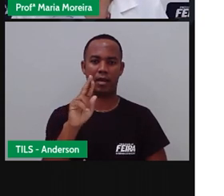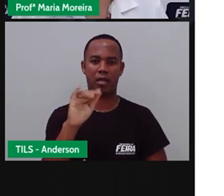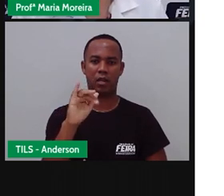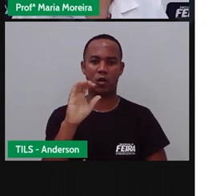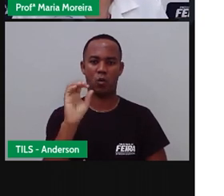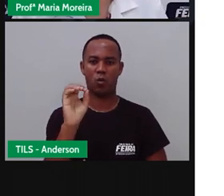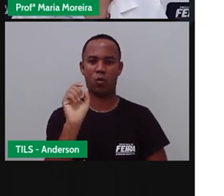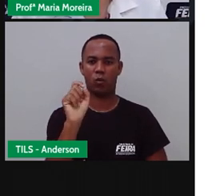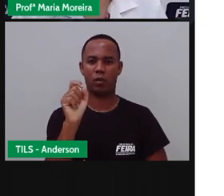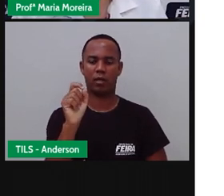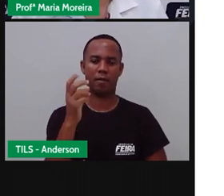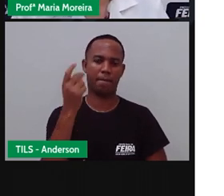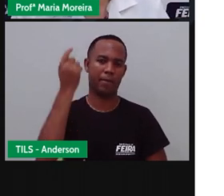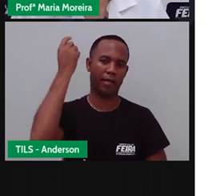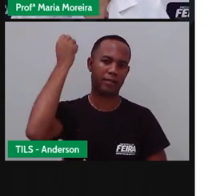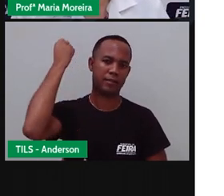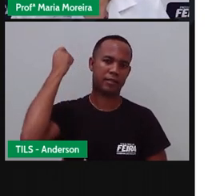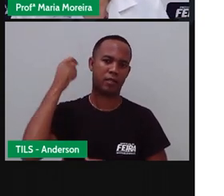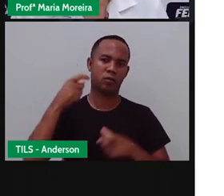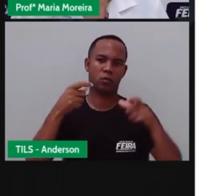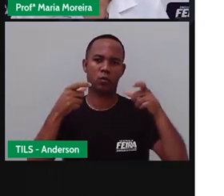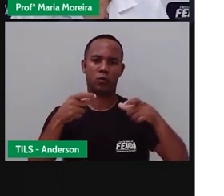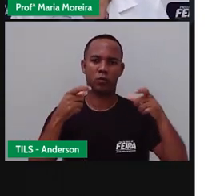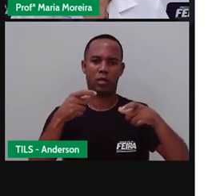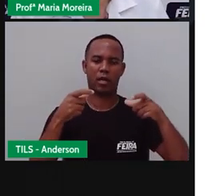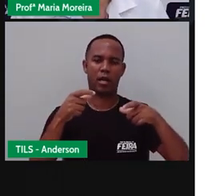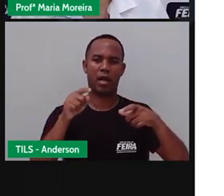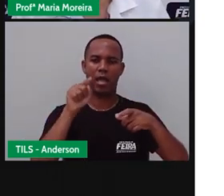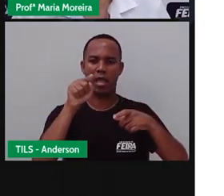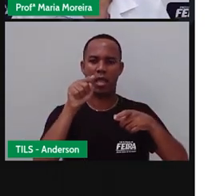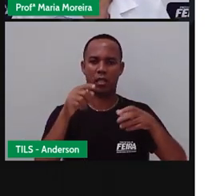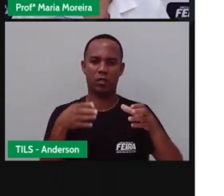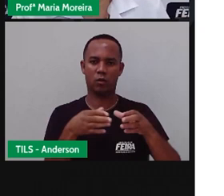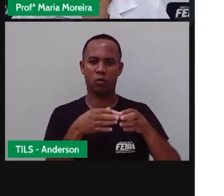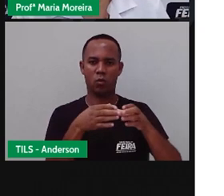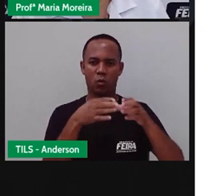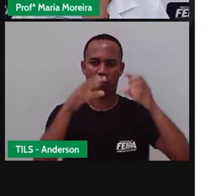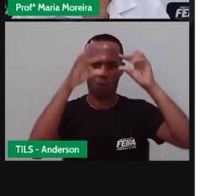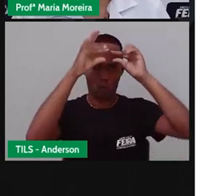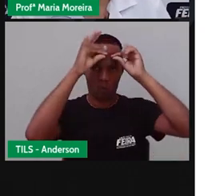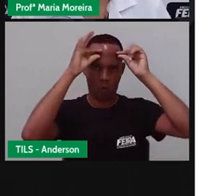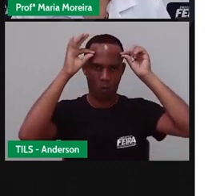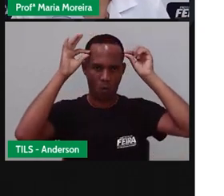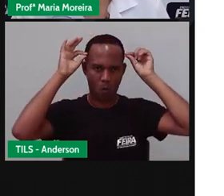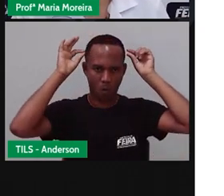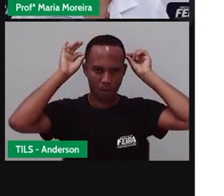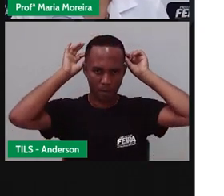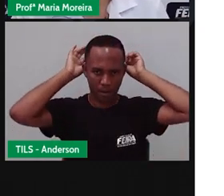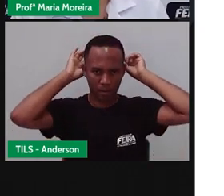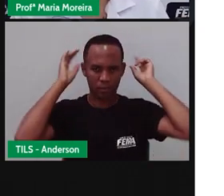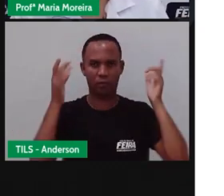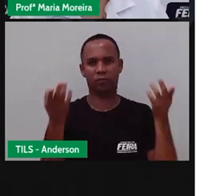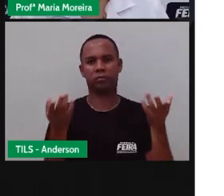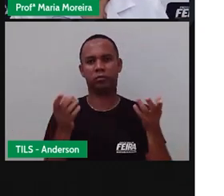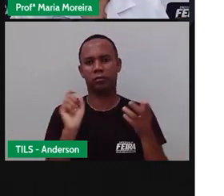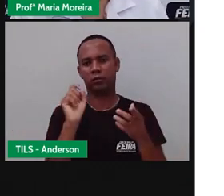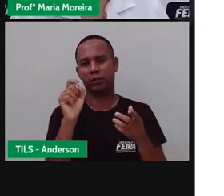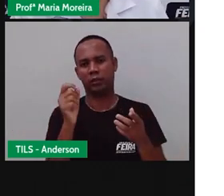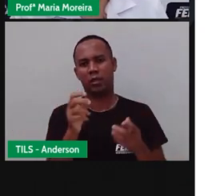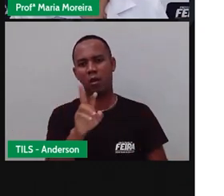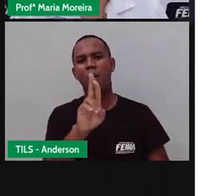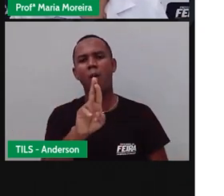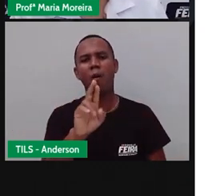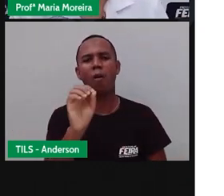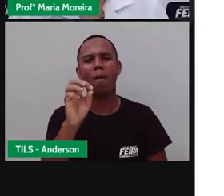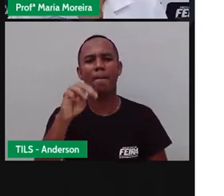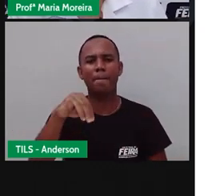E foi em Roma, né? Que um calendário foi imposto pela primeira vez. Foi imposto pela primeira vez à